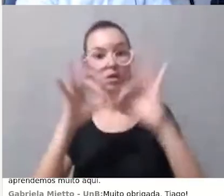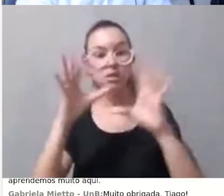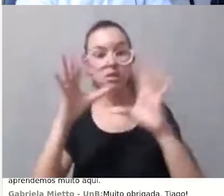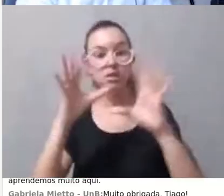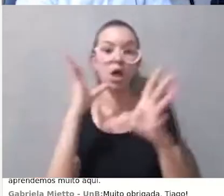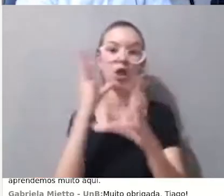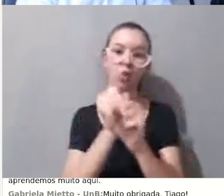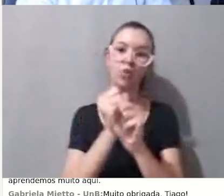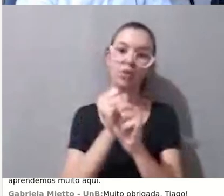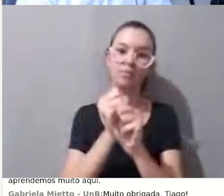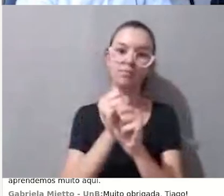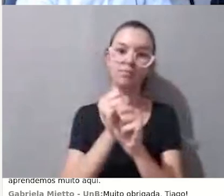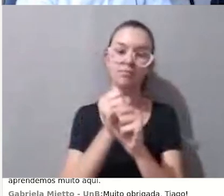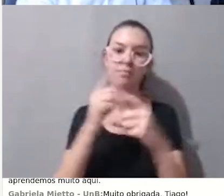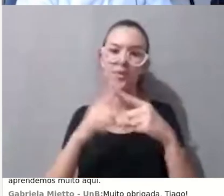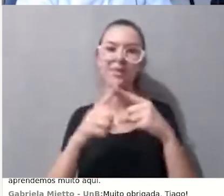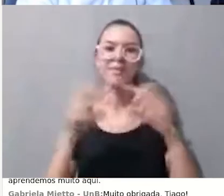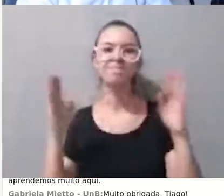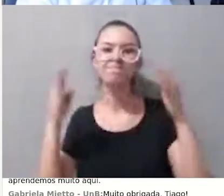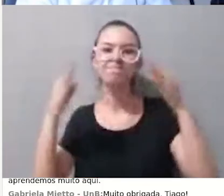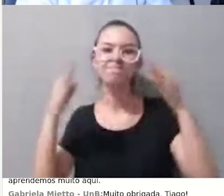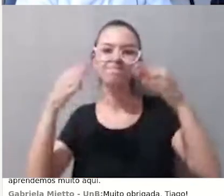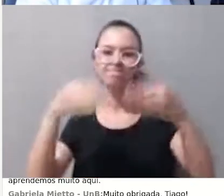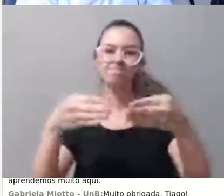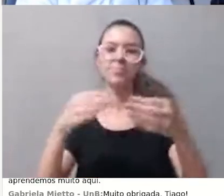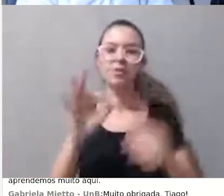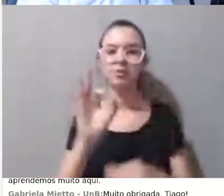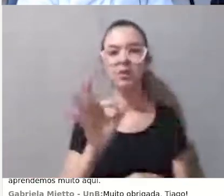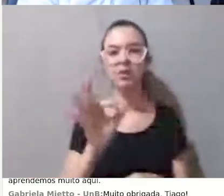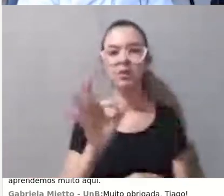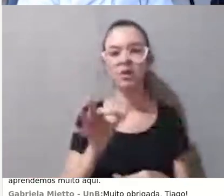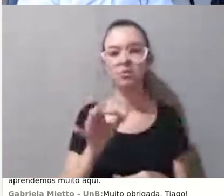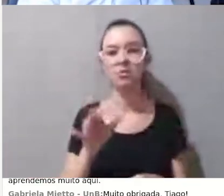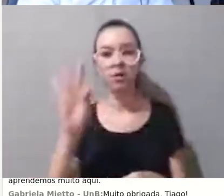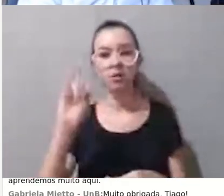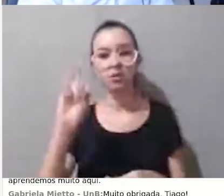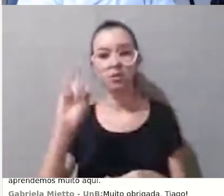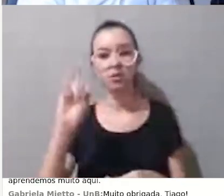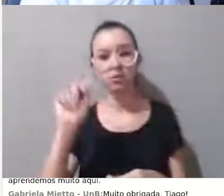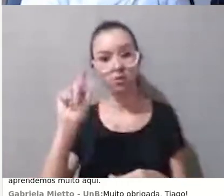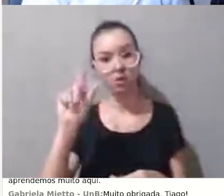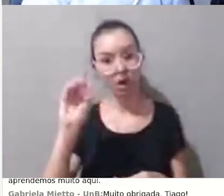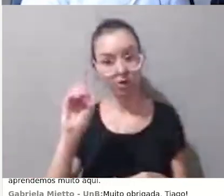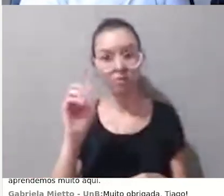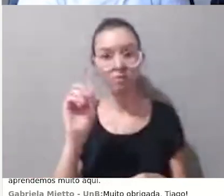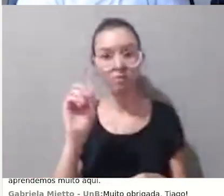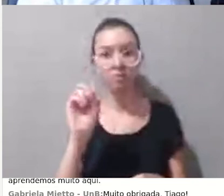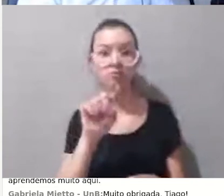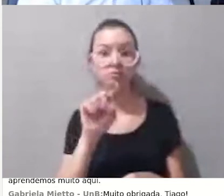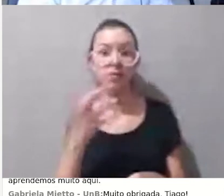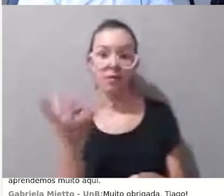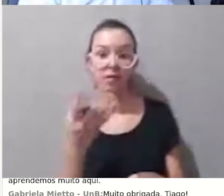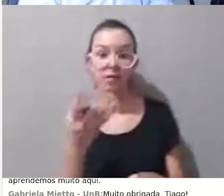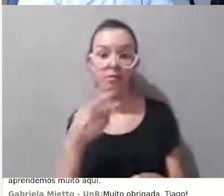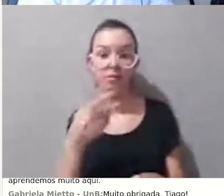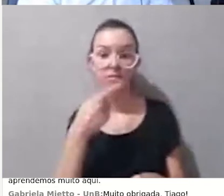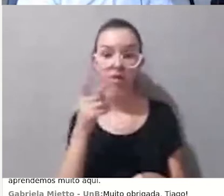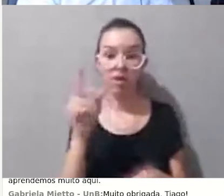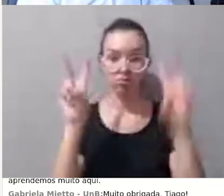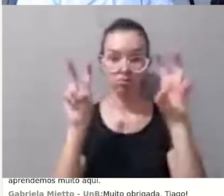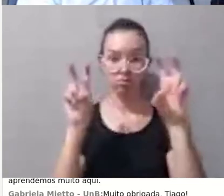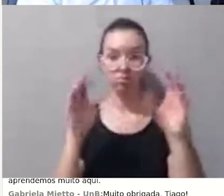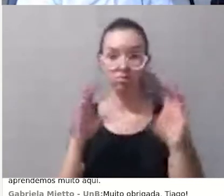falar alguma coisa sobre o sistema de notas, Tiago? Mais geral? Eu mostrei aqui o